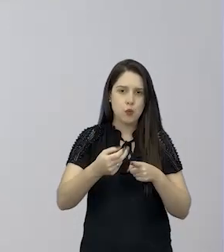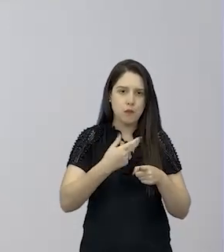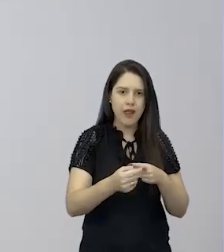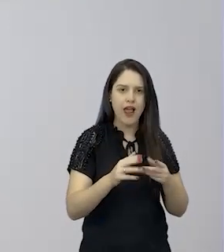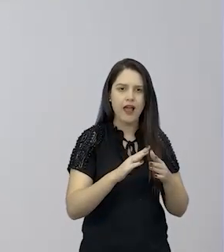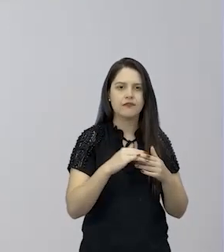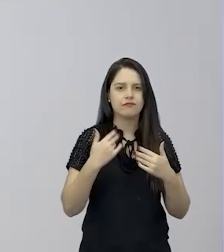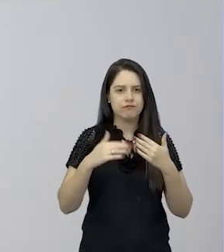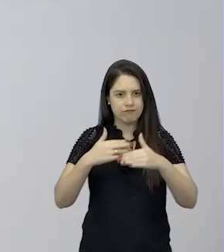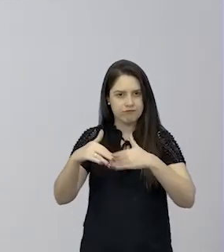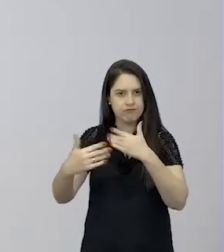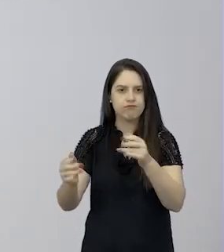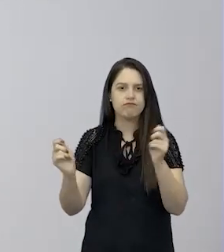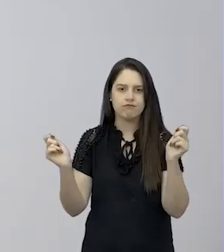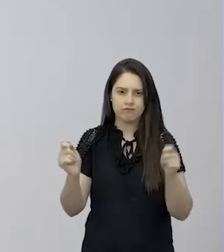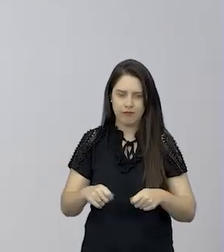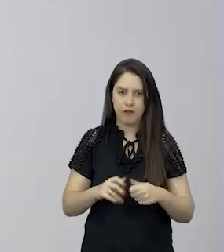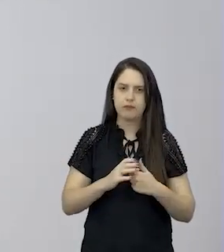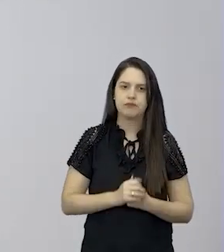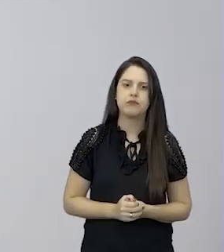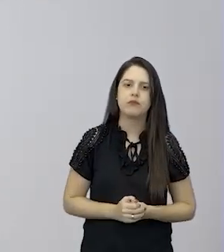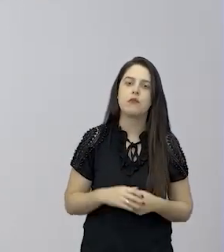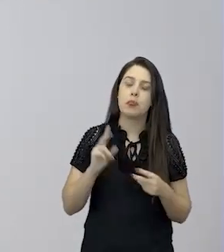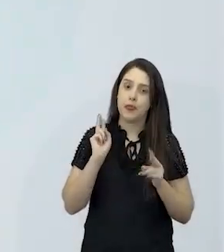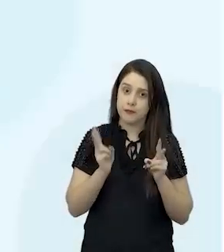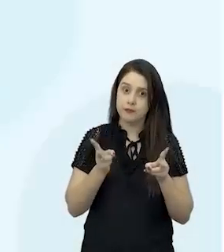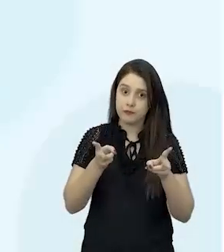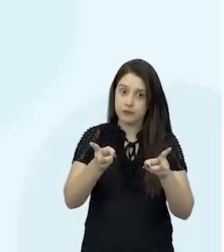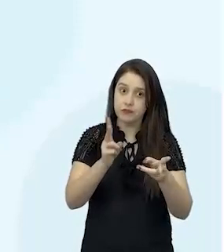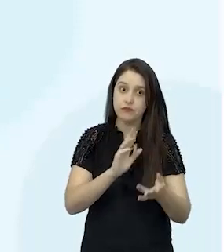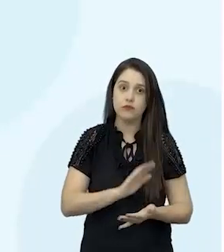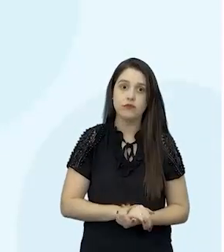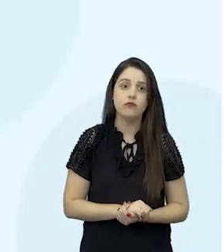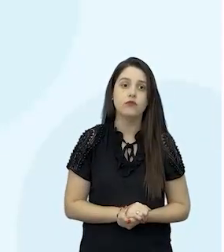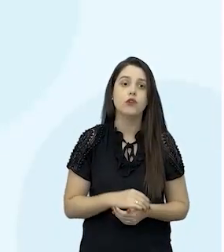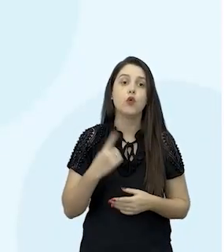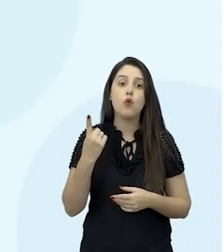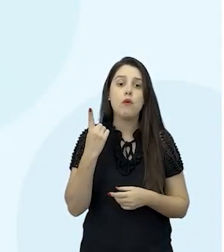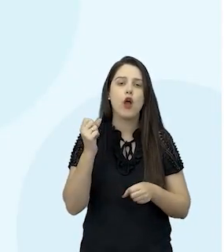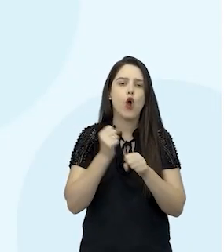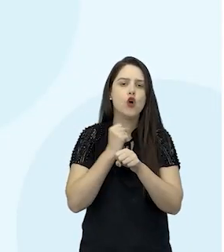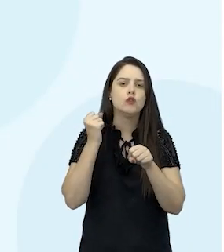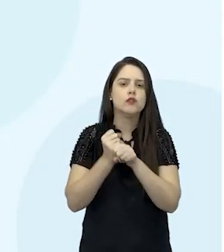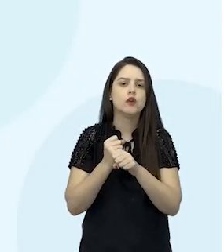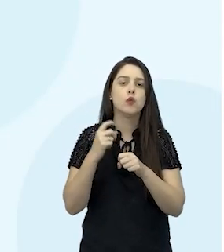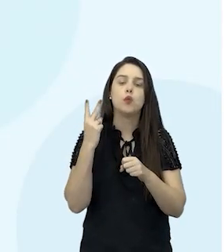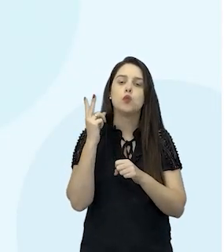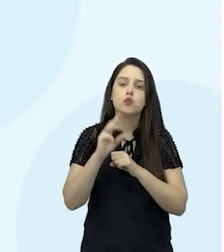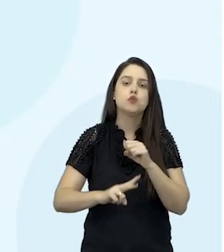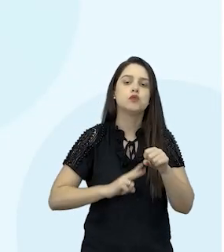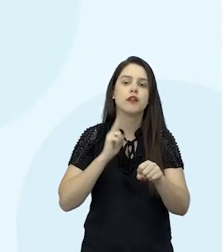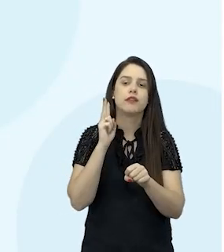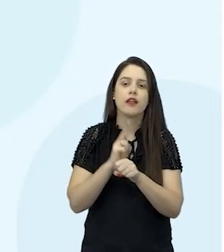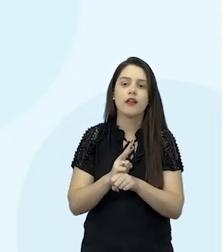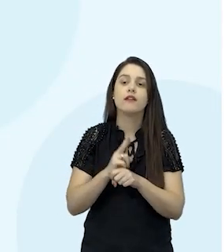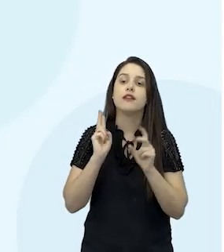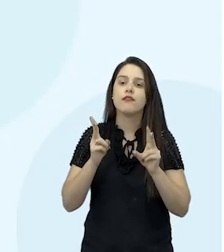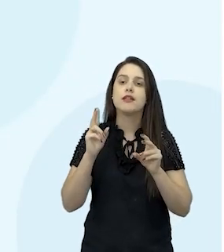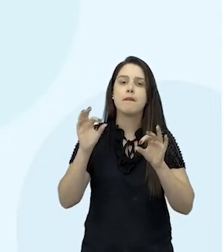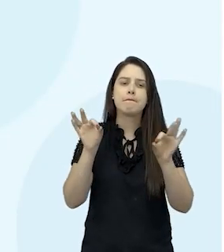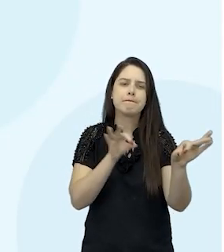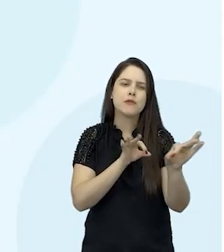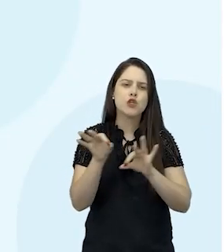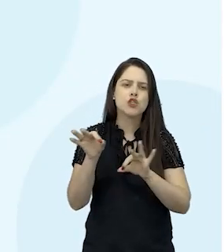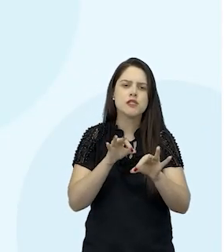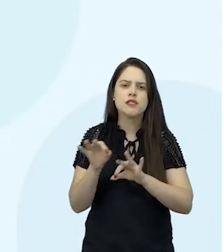e a segurança deles também. Vamos lá, continuando, uma construção, quando sustentável, deve ser projetada